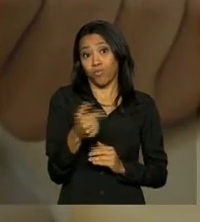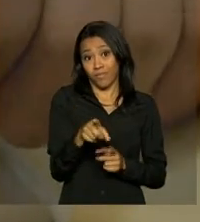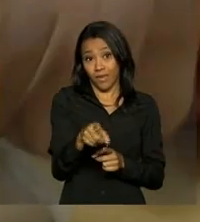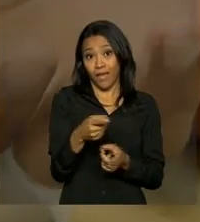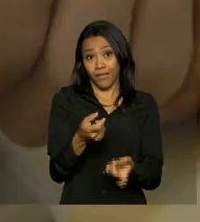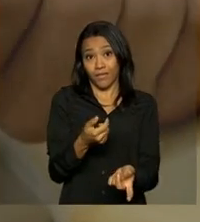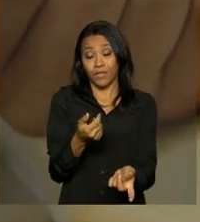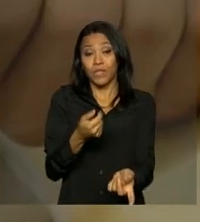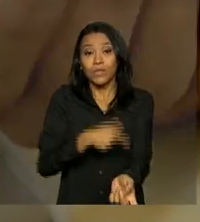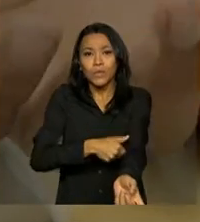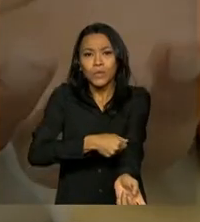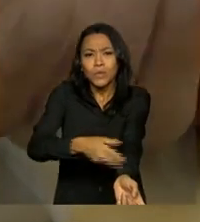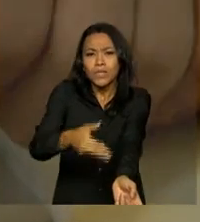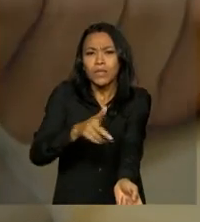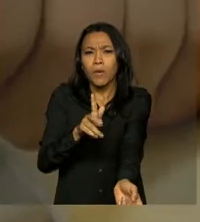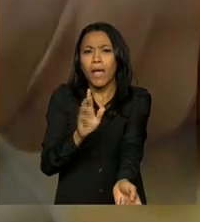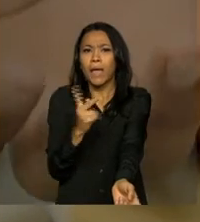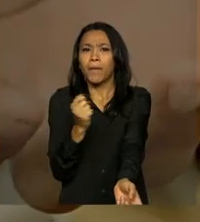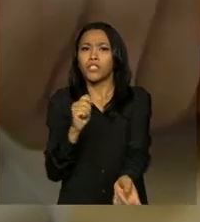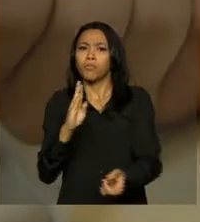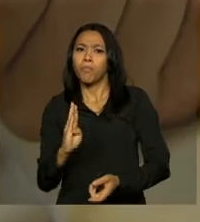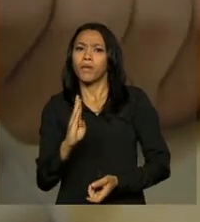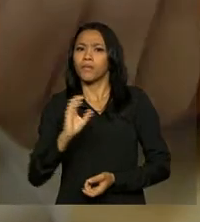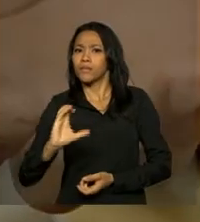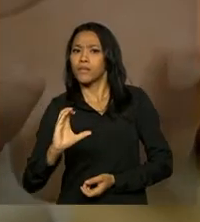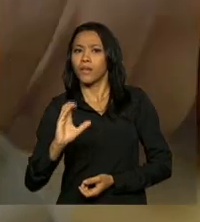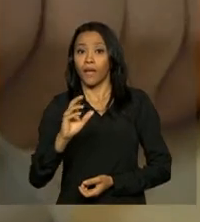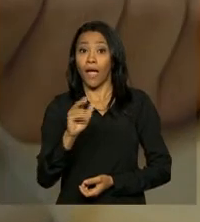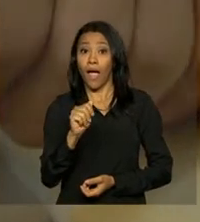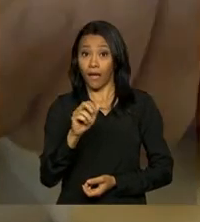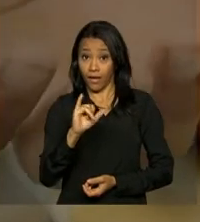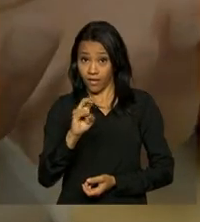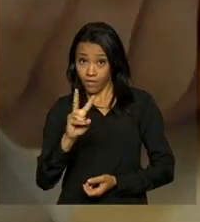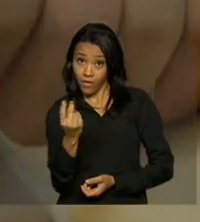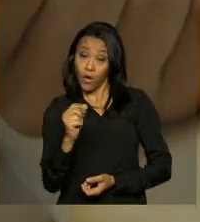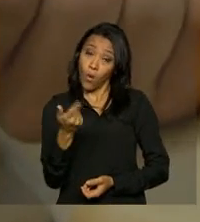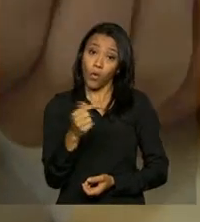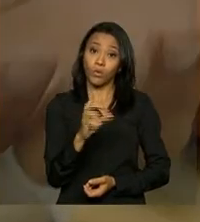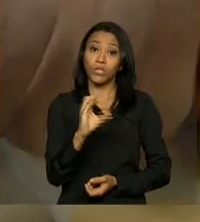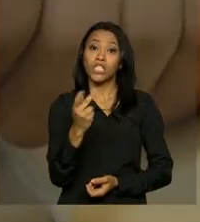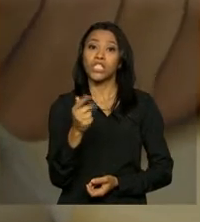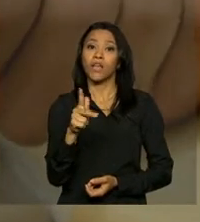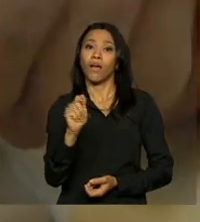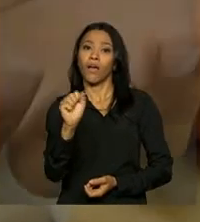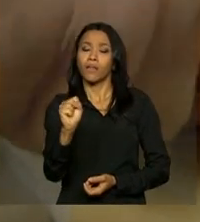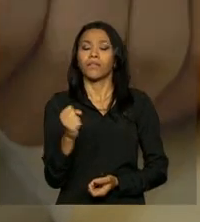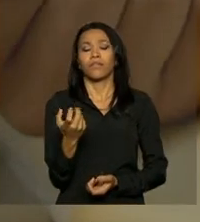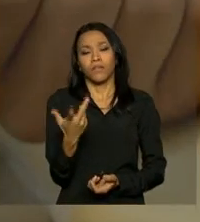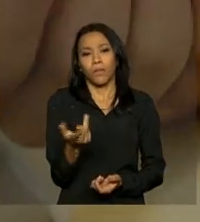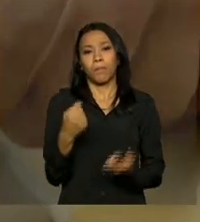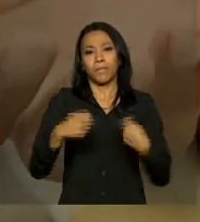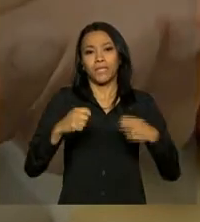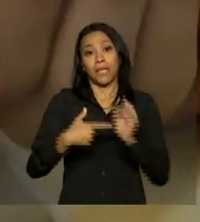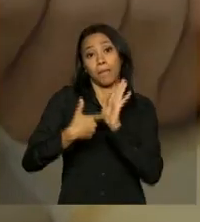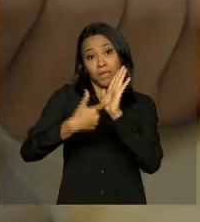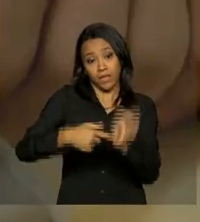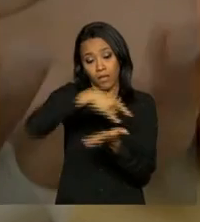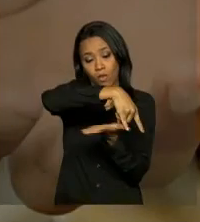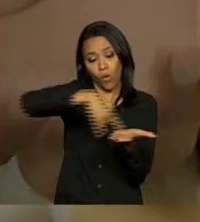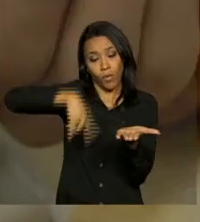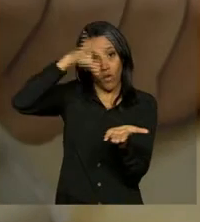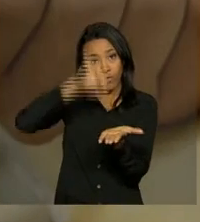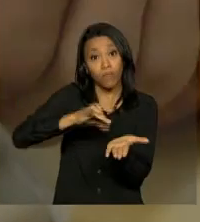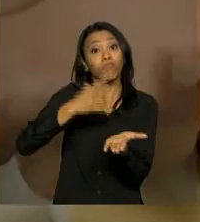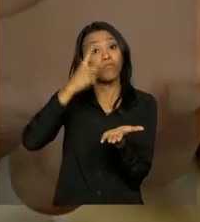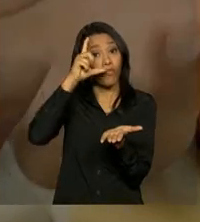pelo sangue, como hepatite B ou C, AIDS e doença de chagas. Os doadores devem apresentar documento oficial